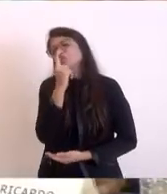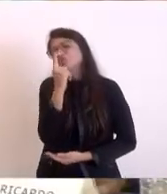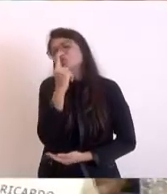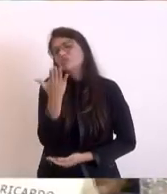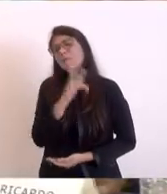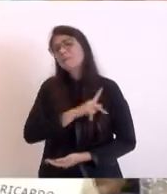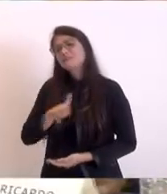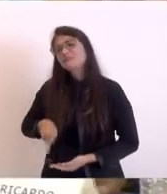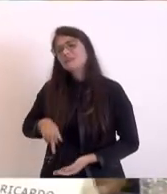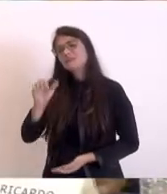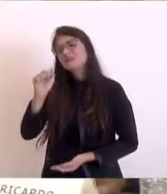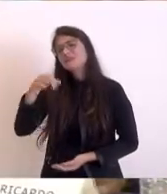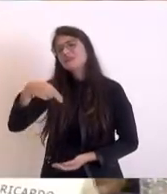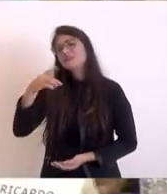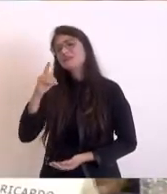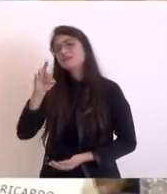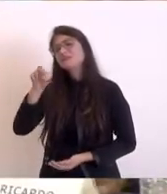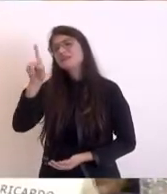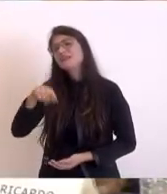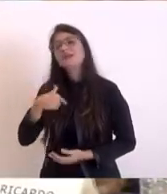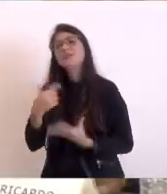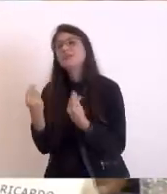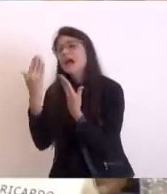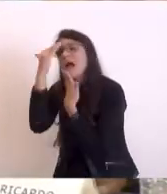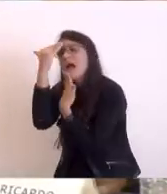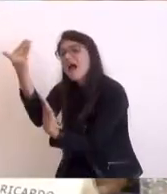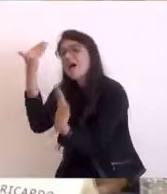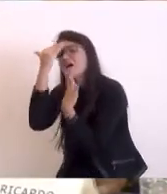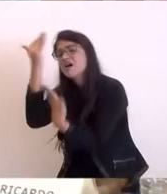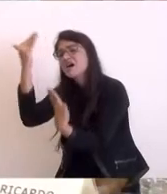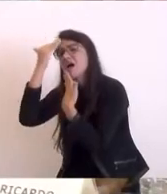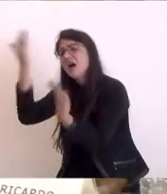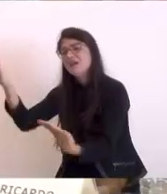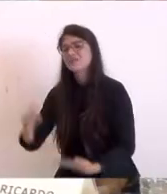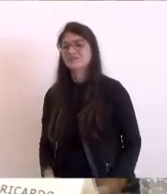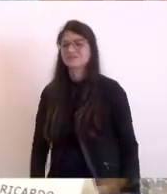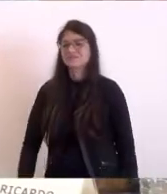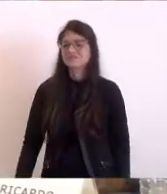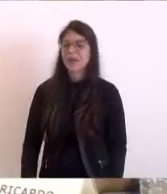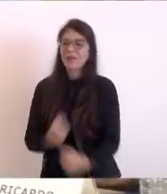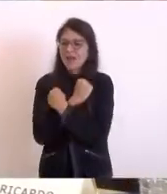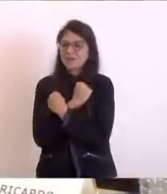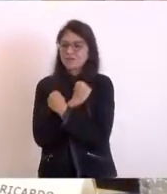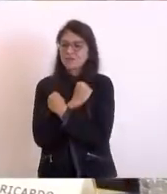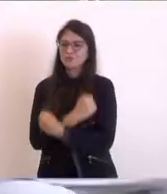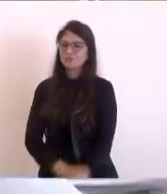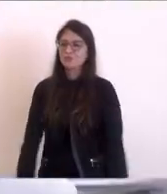muito grato muito grato são essas as minhas palavras de encerramento um forte abraço